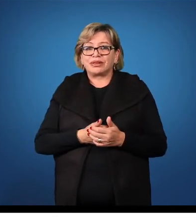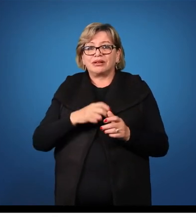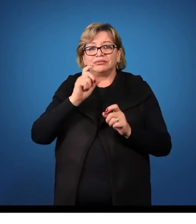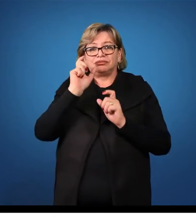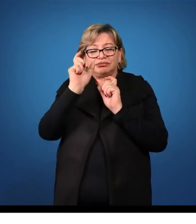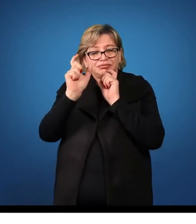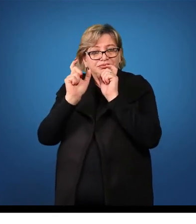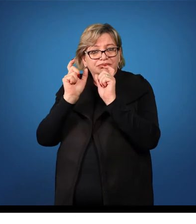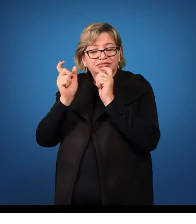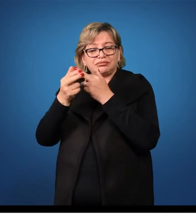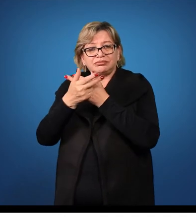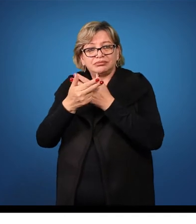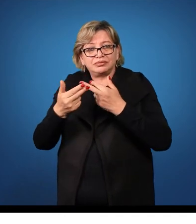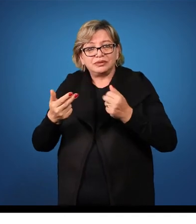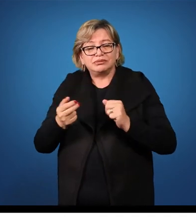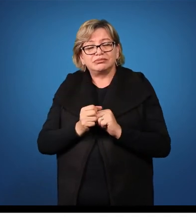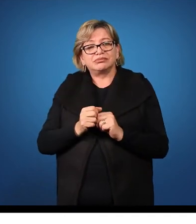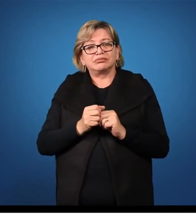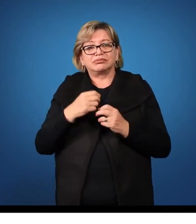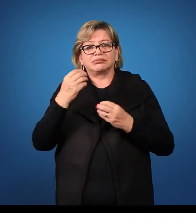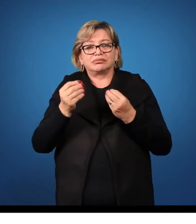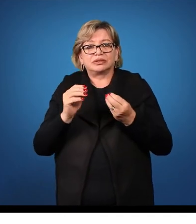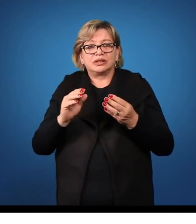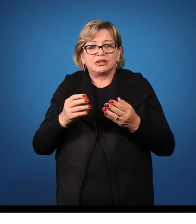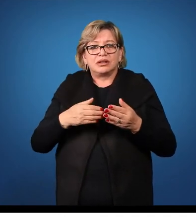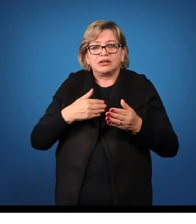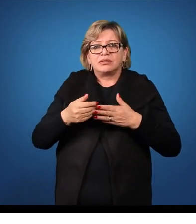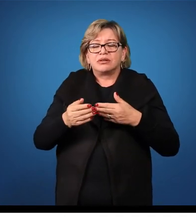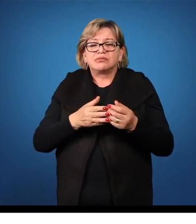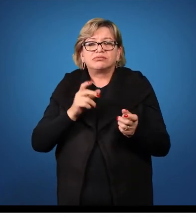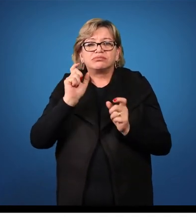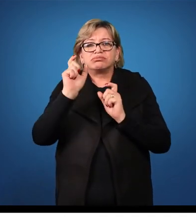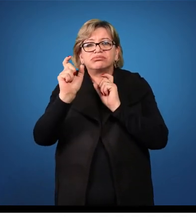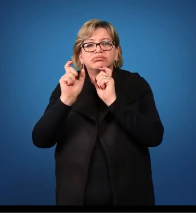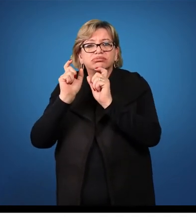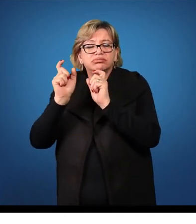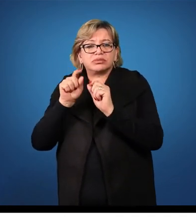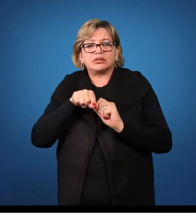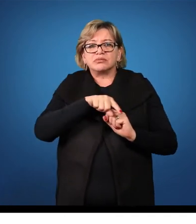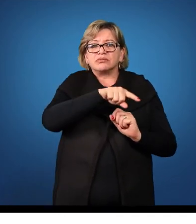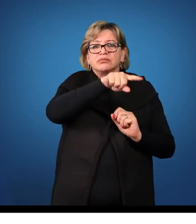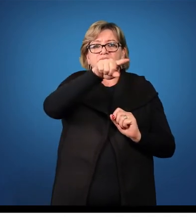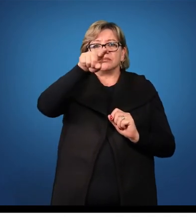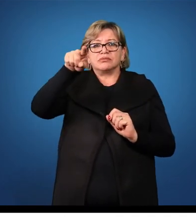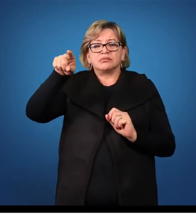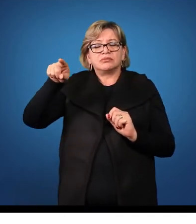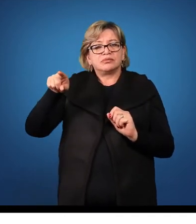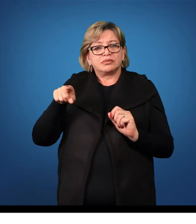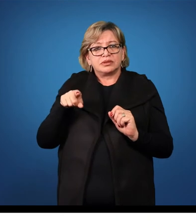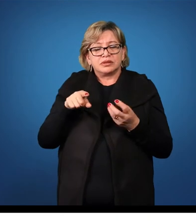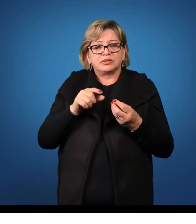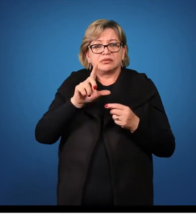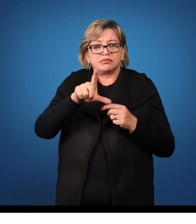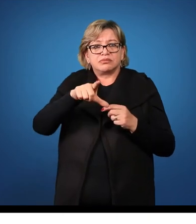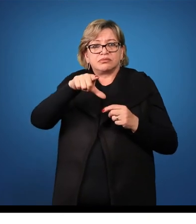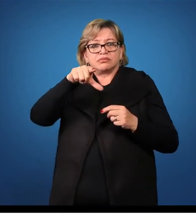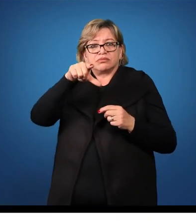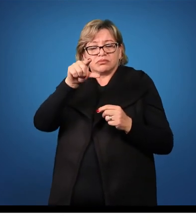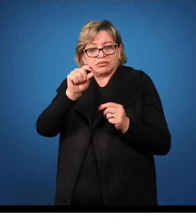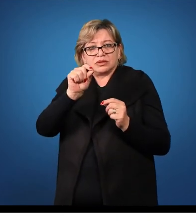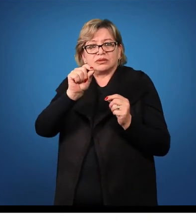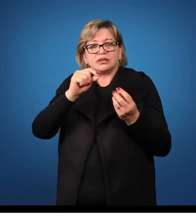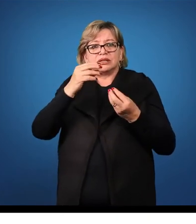as palavras, então, qualquer palavra que você tomar para declinar,